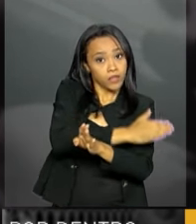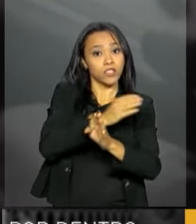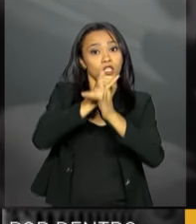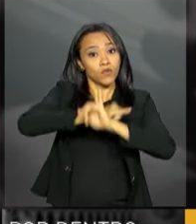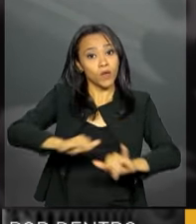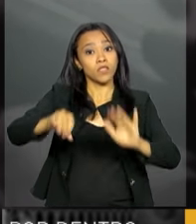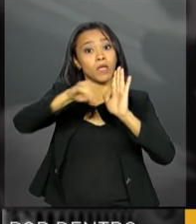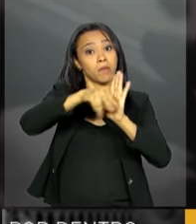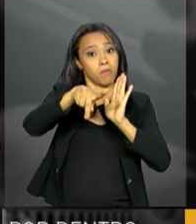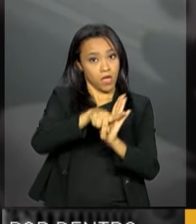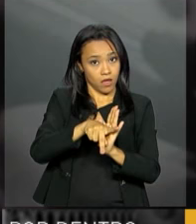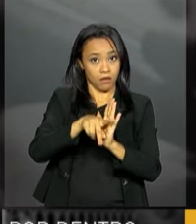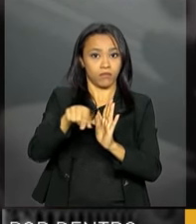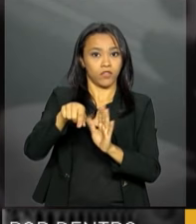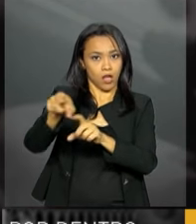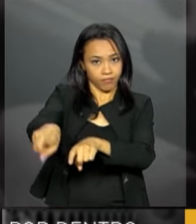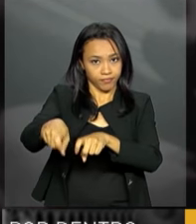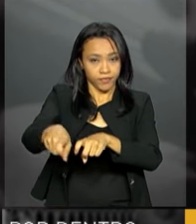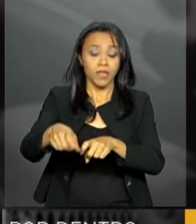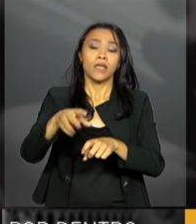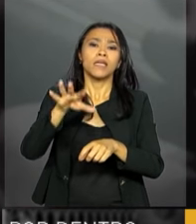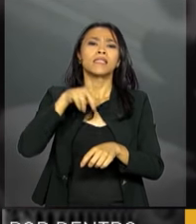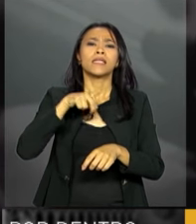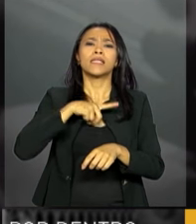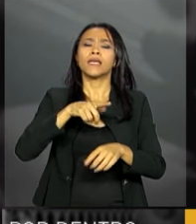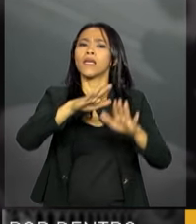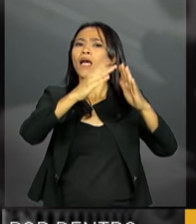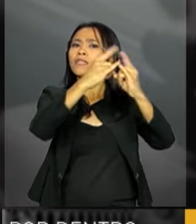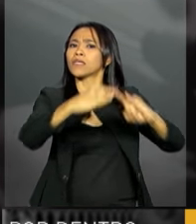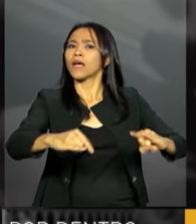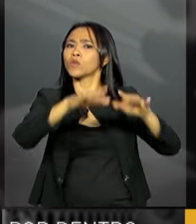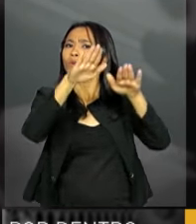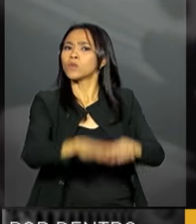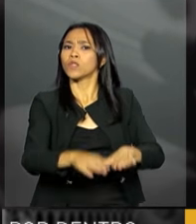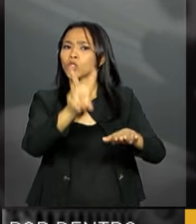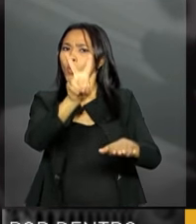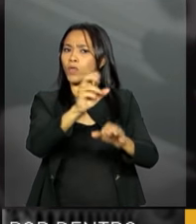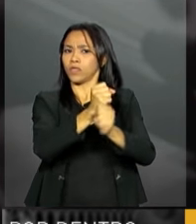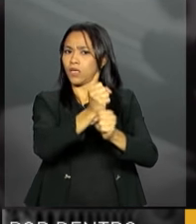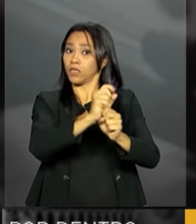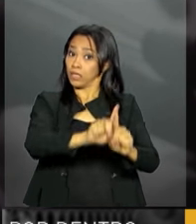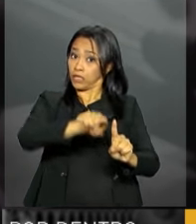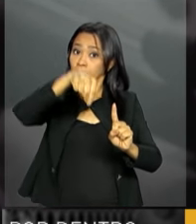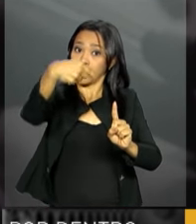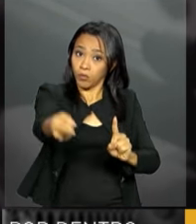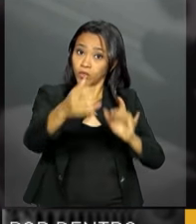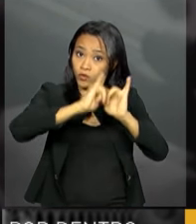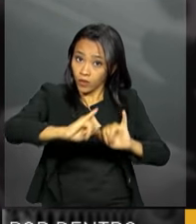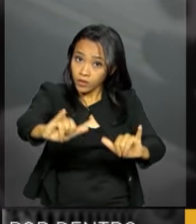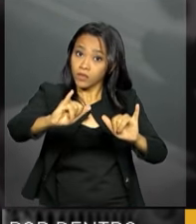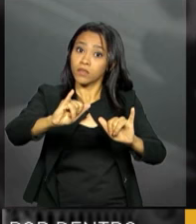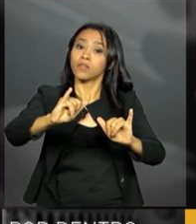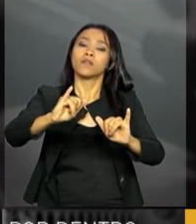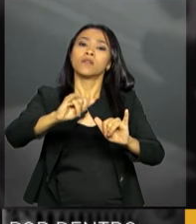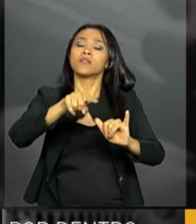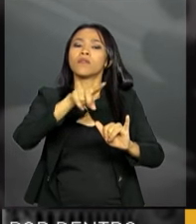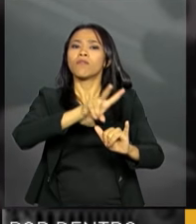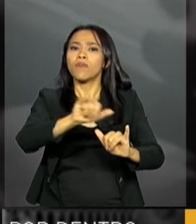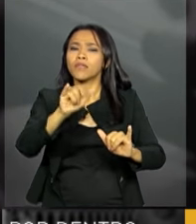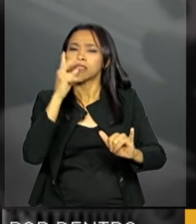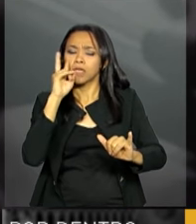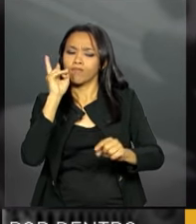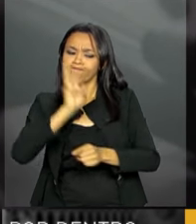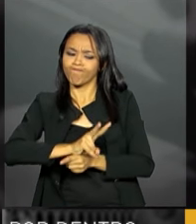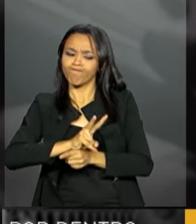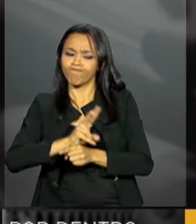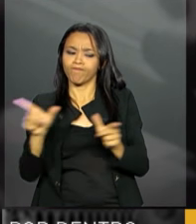e que aquele assentamento tem que ter pelo menos dois anos antes da publicação da MP. Será acompanhado por parte do